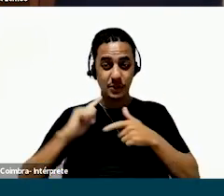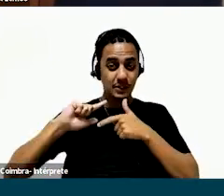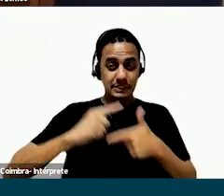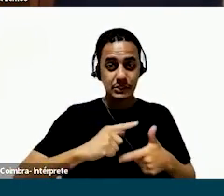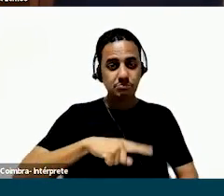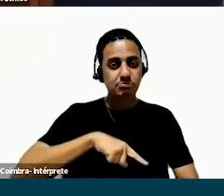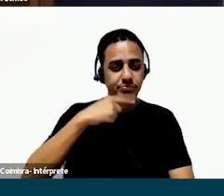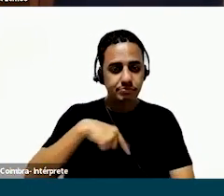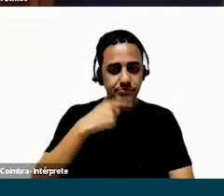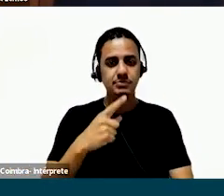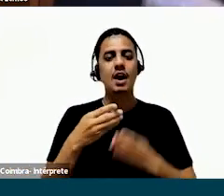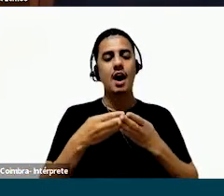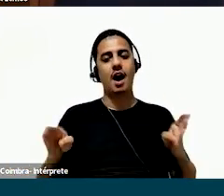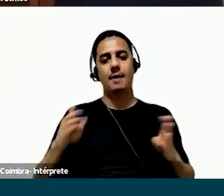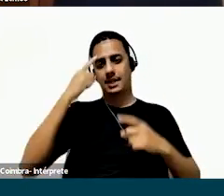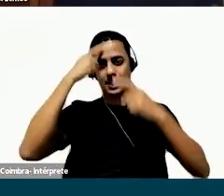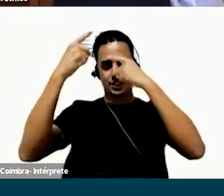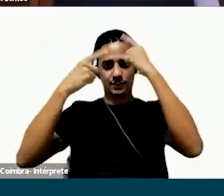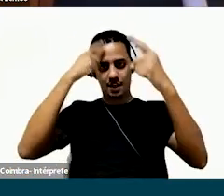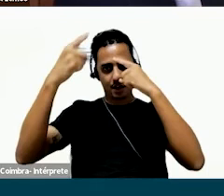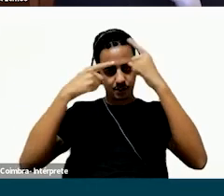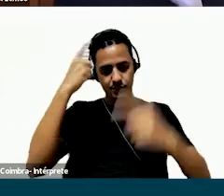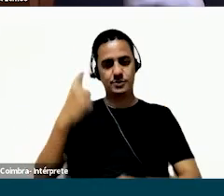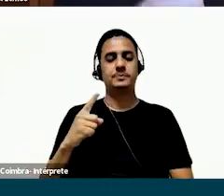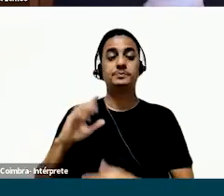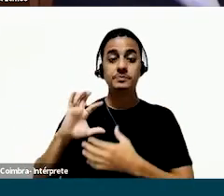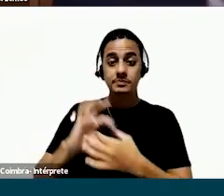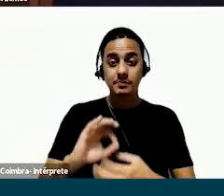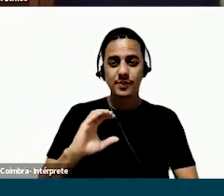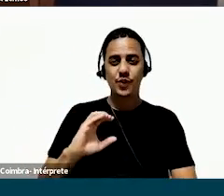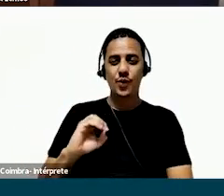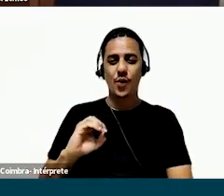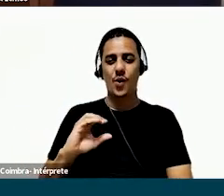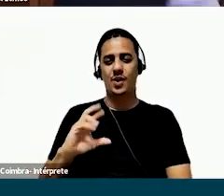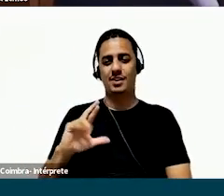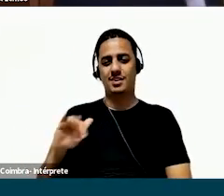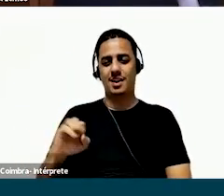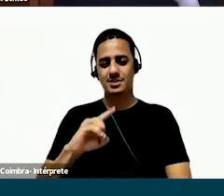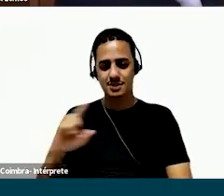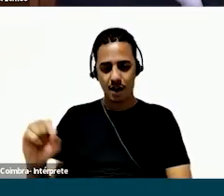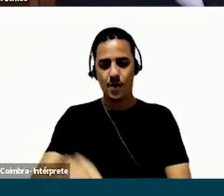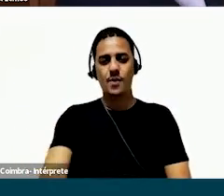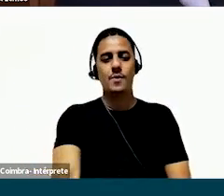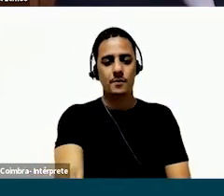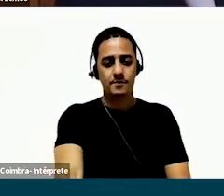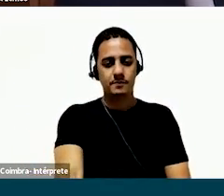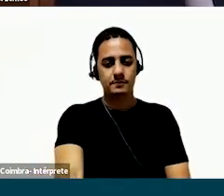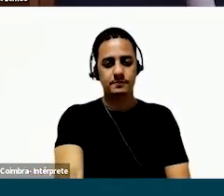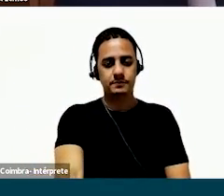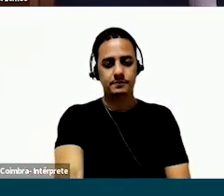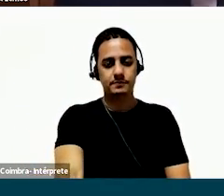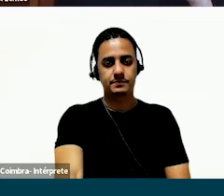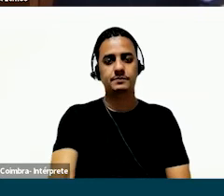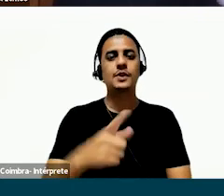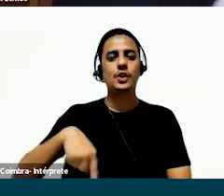já não funciona, não atende, a gente abre esse espaço para a criatividade. Então, a partir de um momento de cocriação, que ajudou a construir